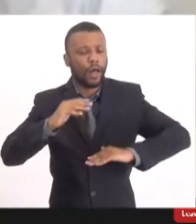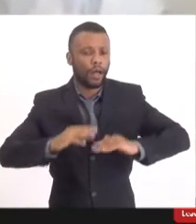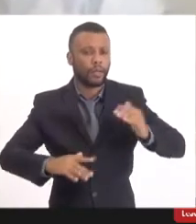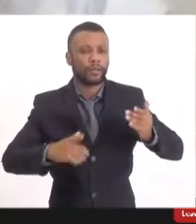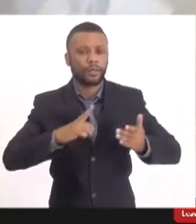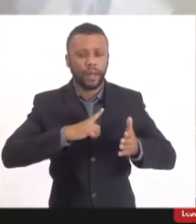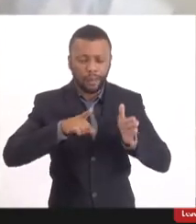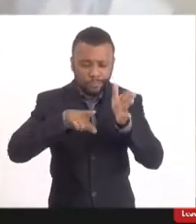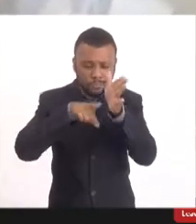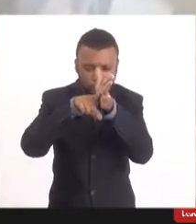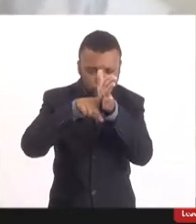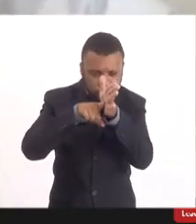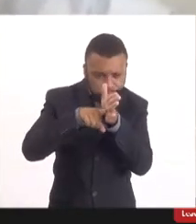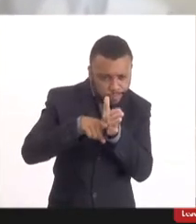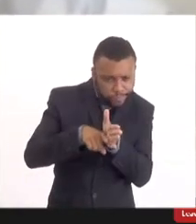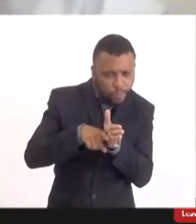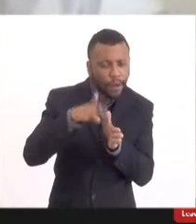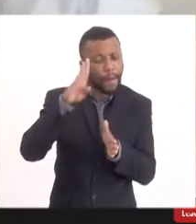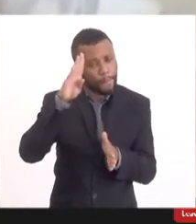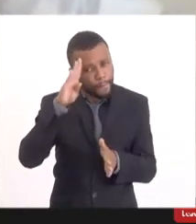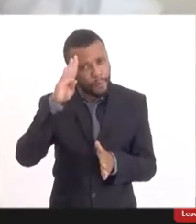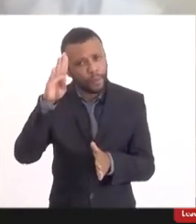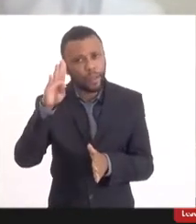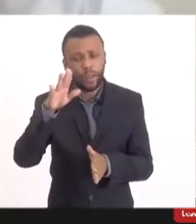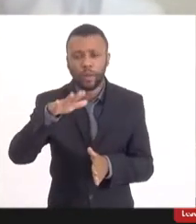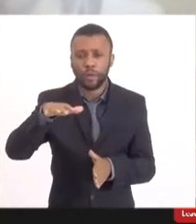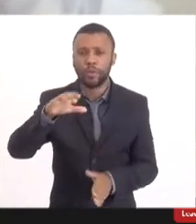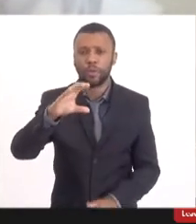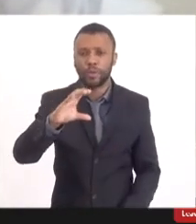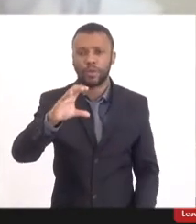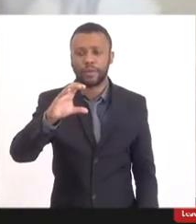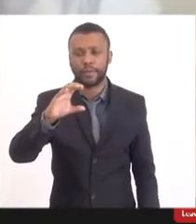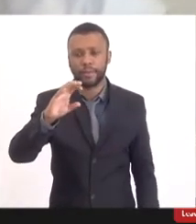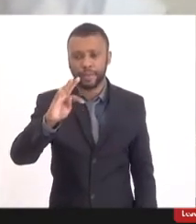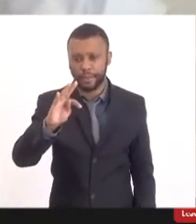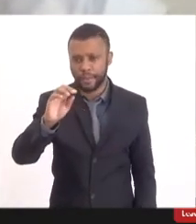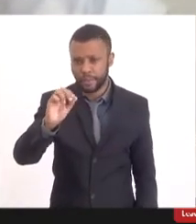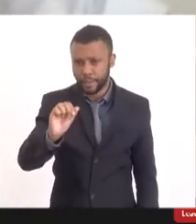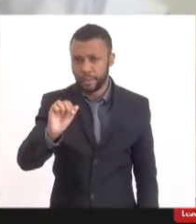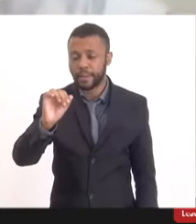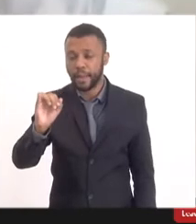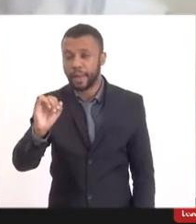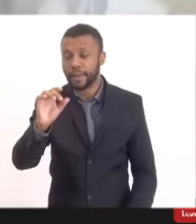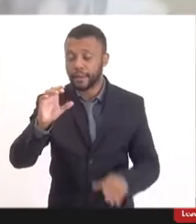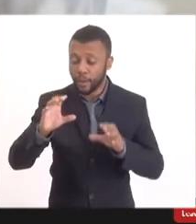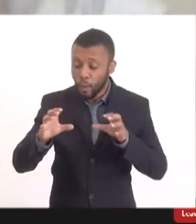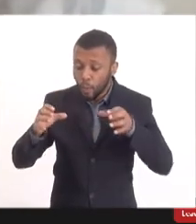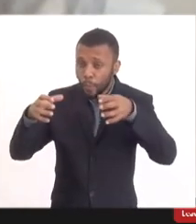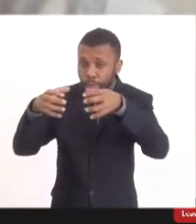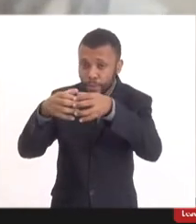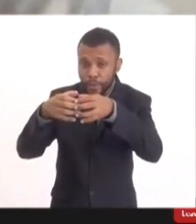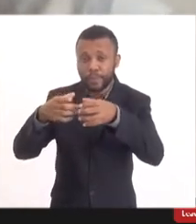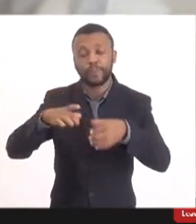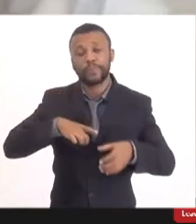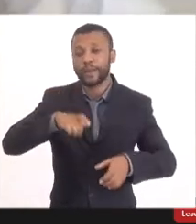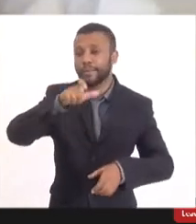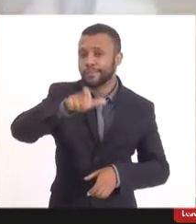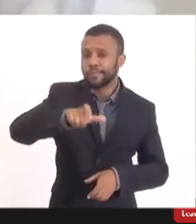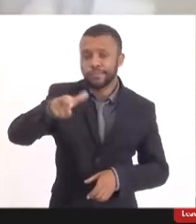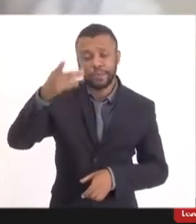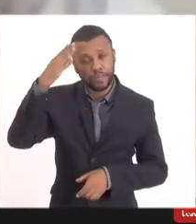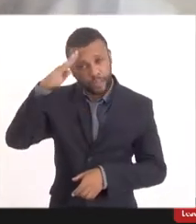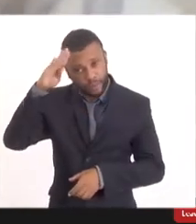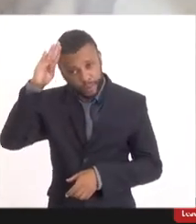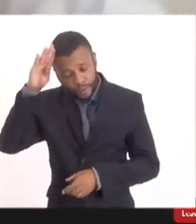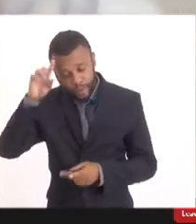que consultavam principalmente o CETAI, que é um comitê constituído por membros da academia do